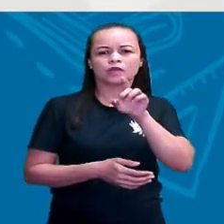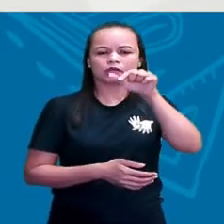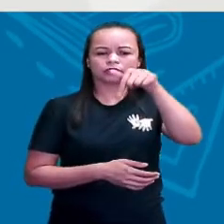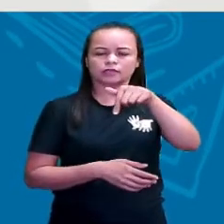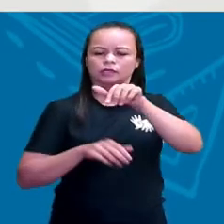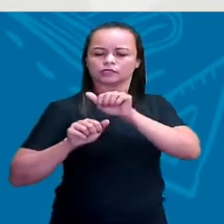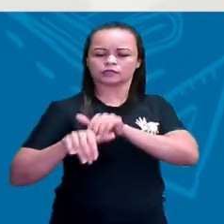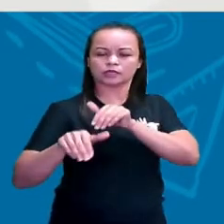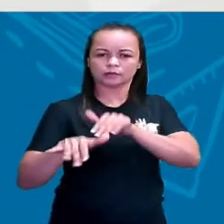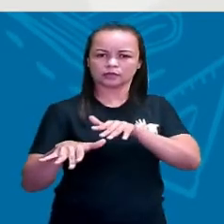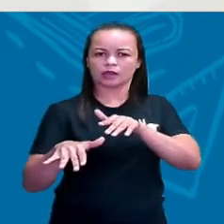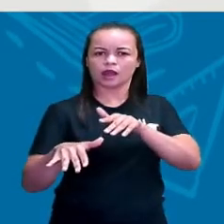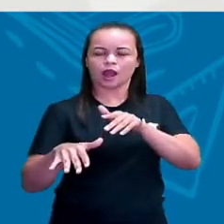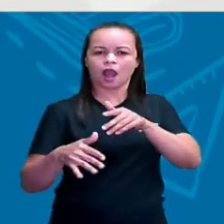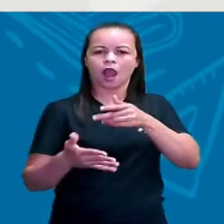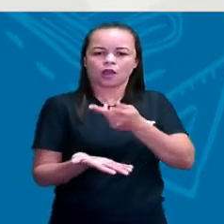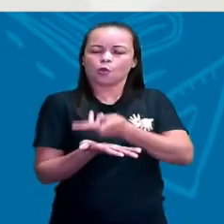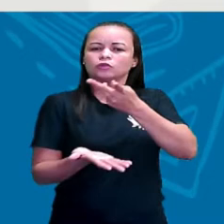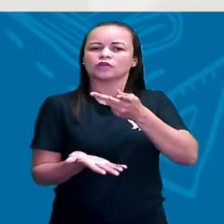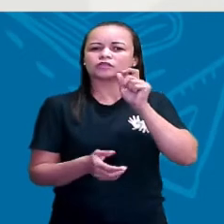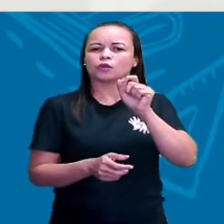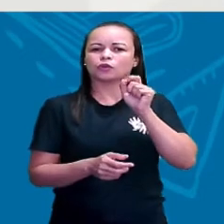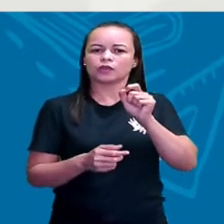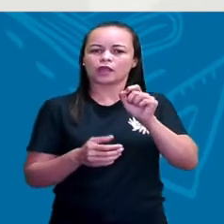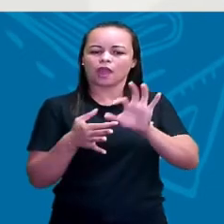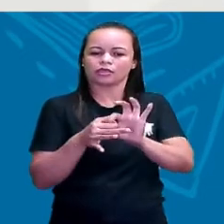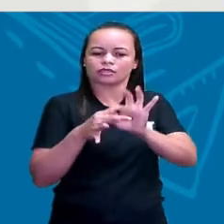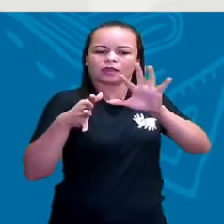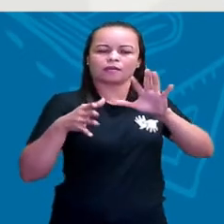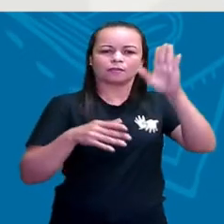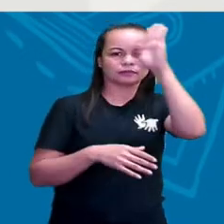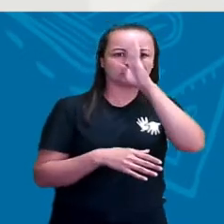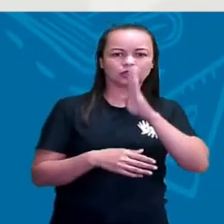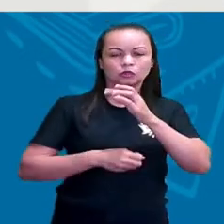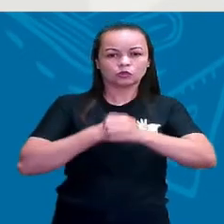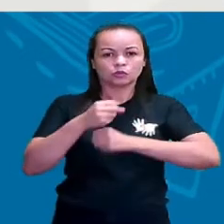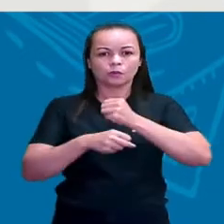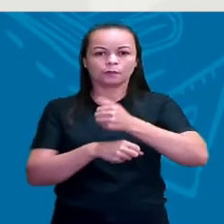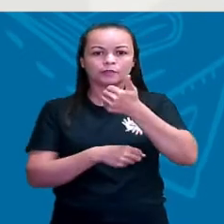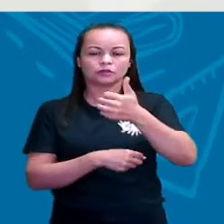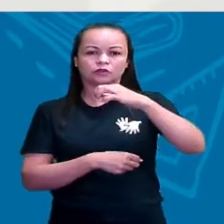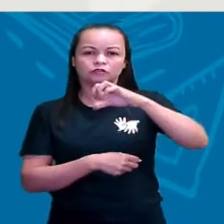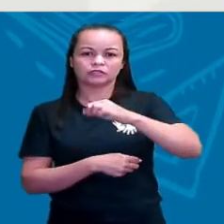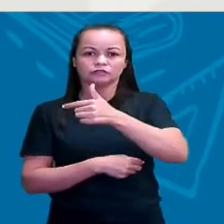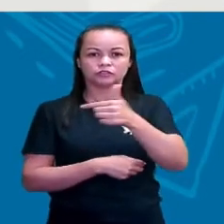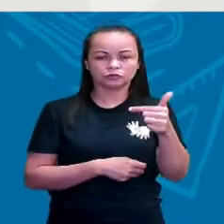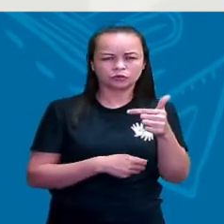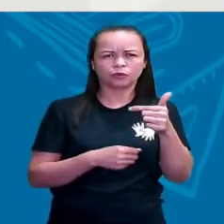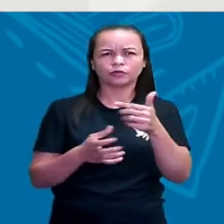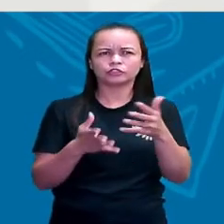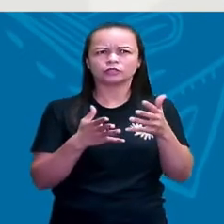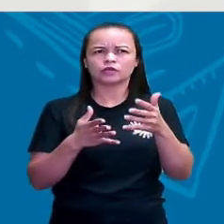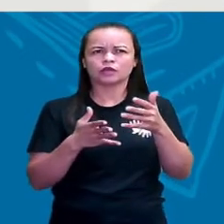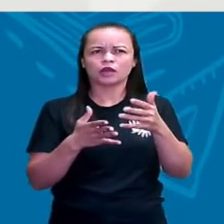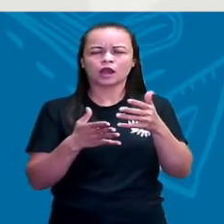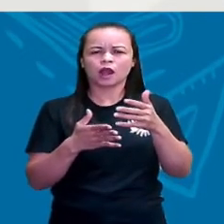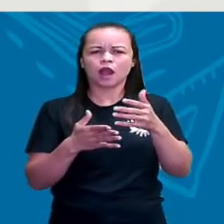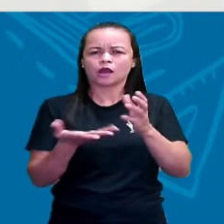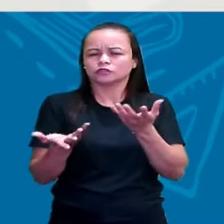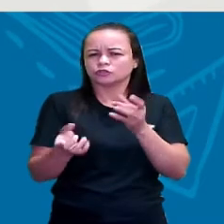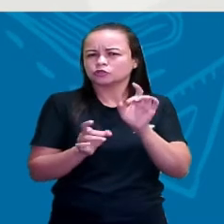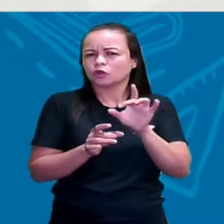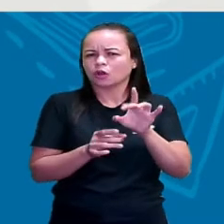a independência do Brasil, em 1822. Sendo que pra acontecer a independência do Brasil, houve vários